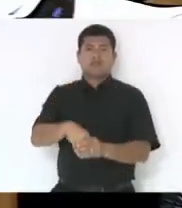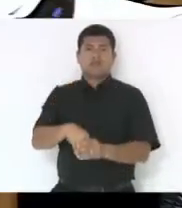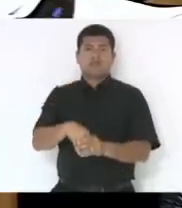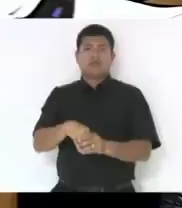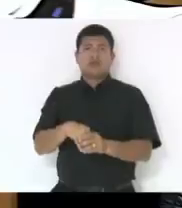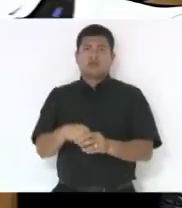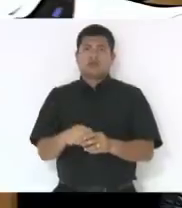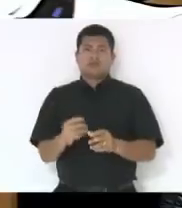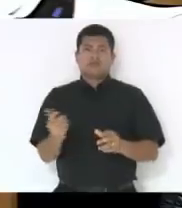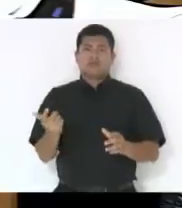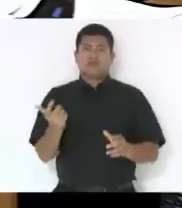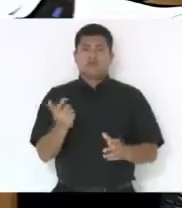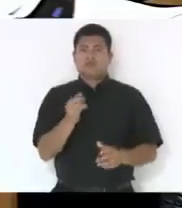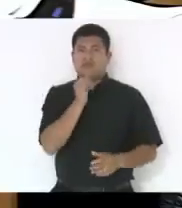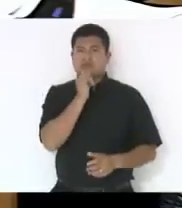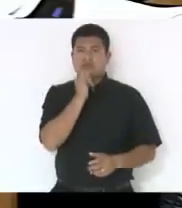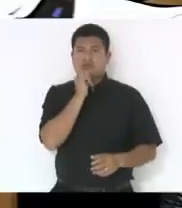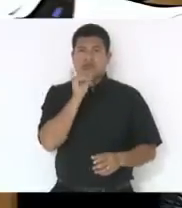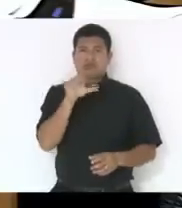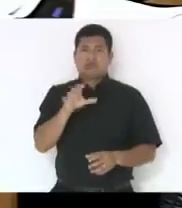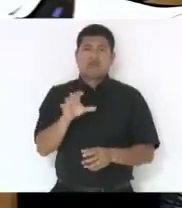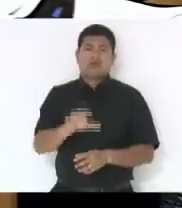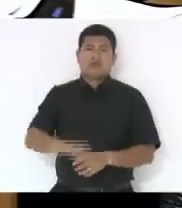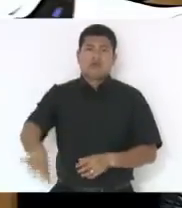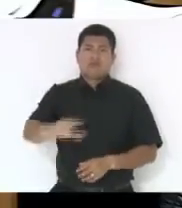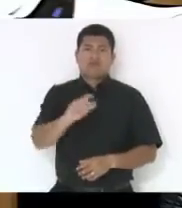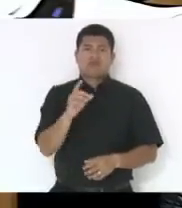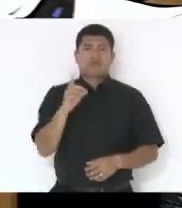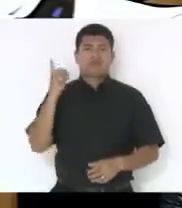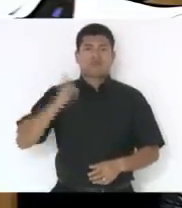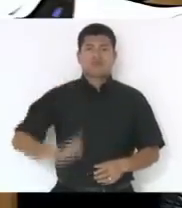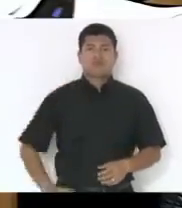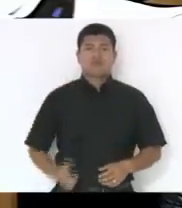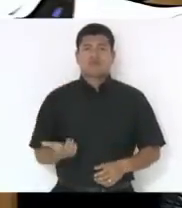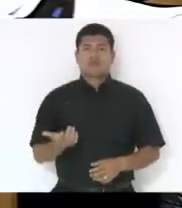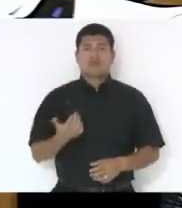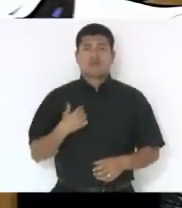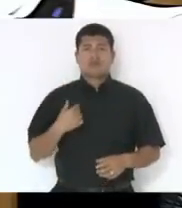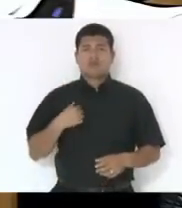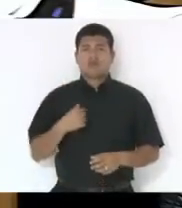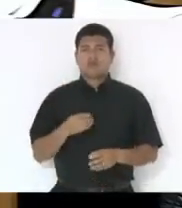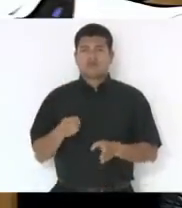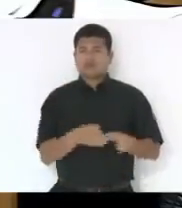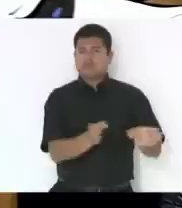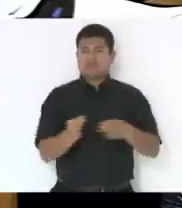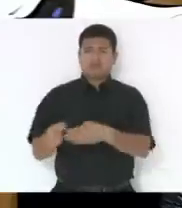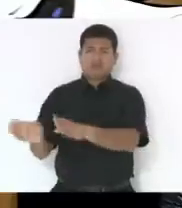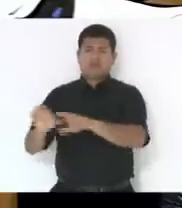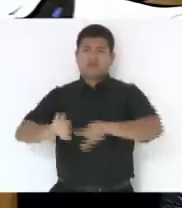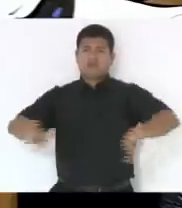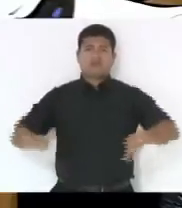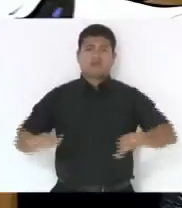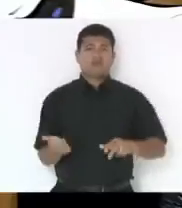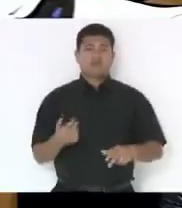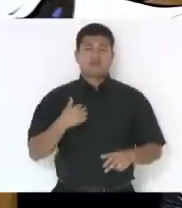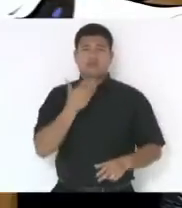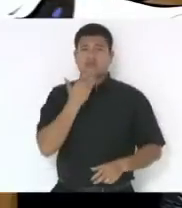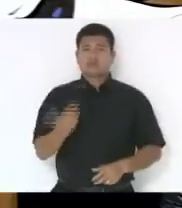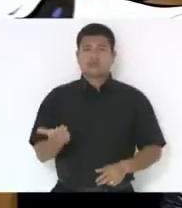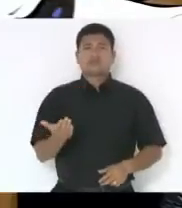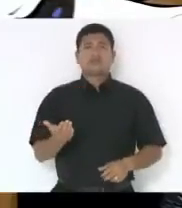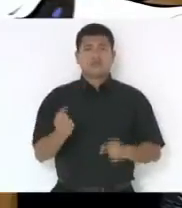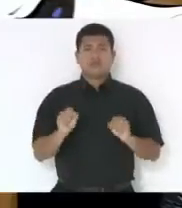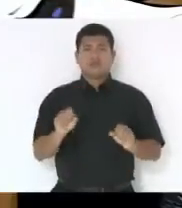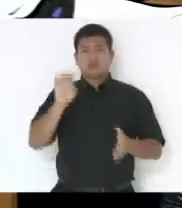área de direito que tem várias vertentes. Eu peço que nós possamos derrubar